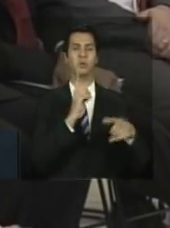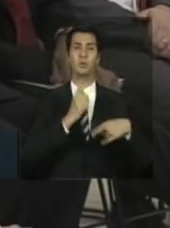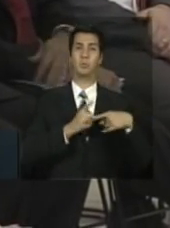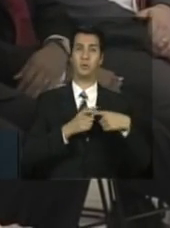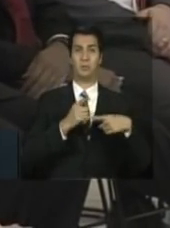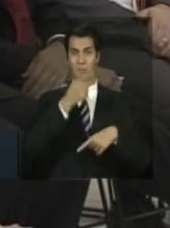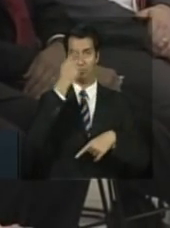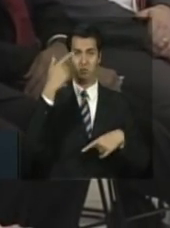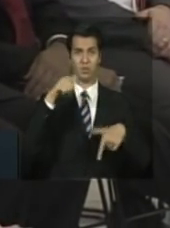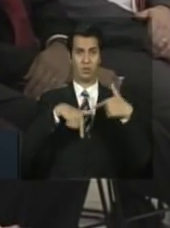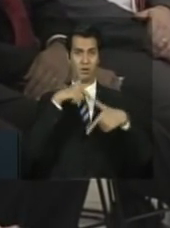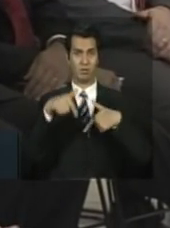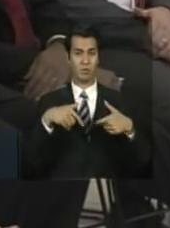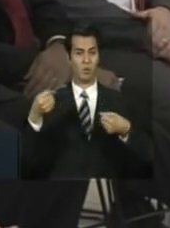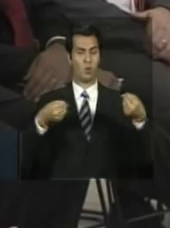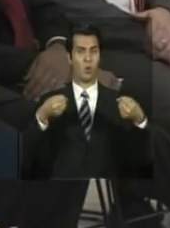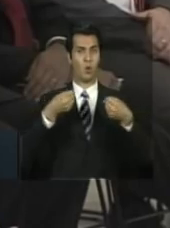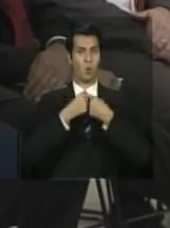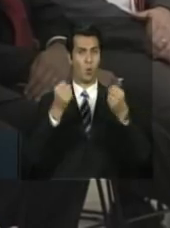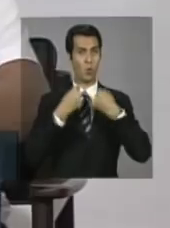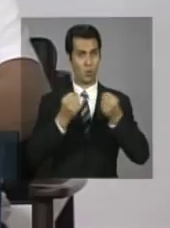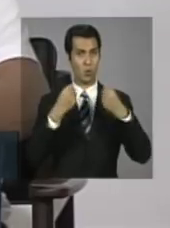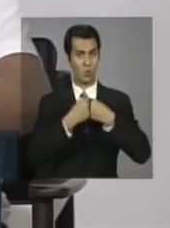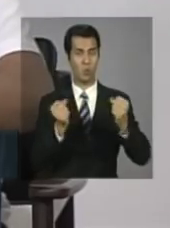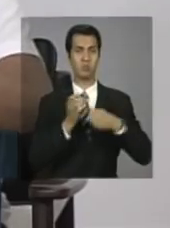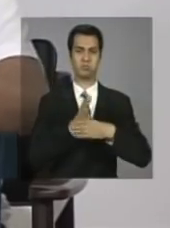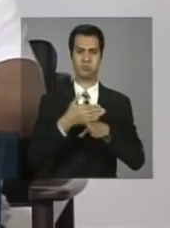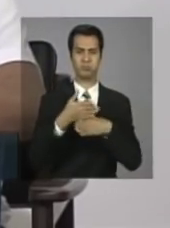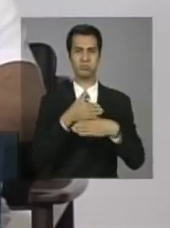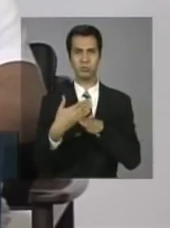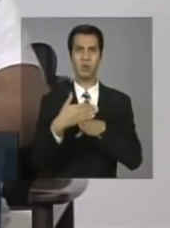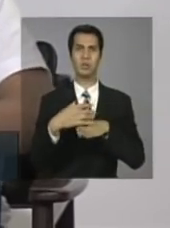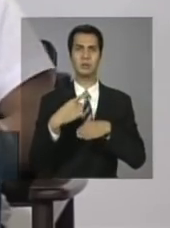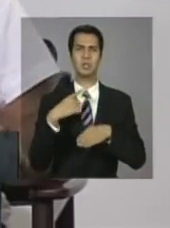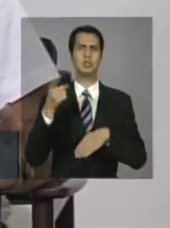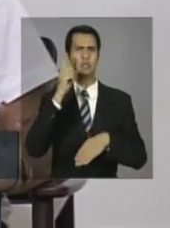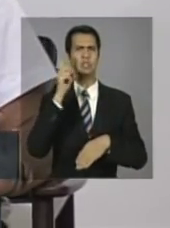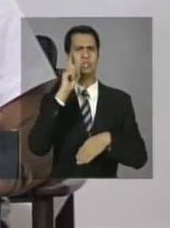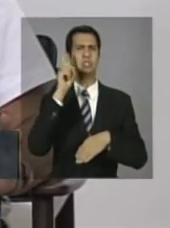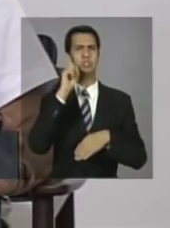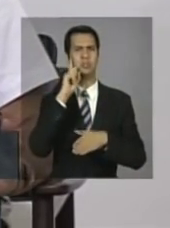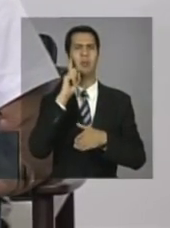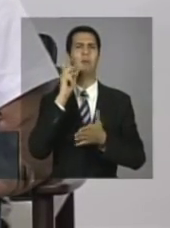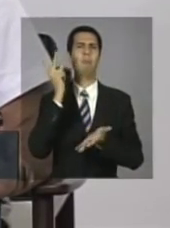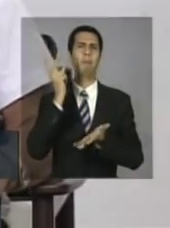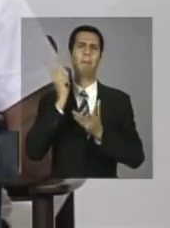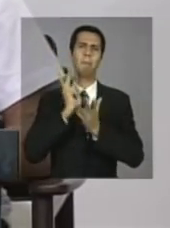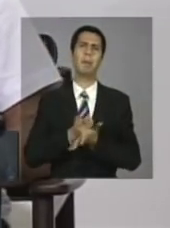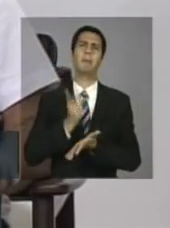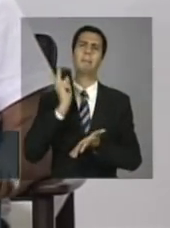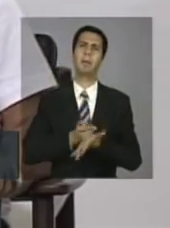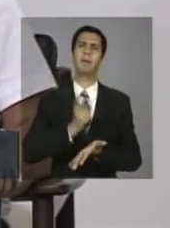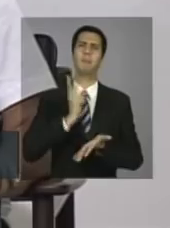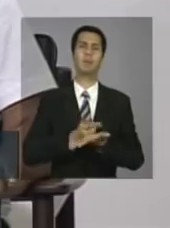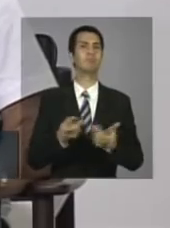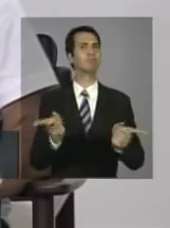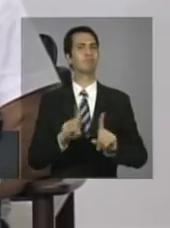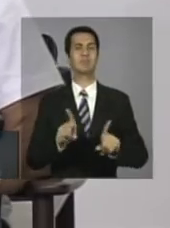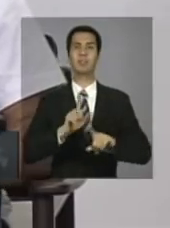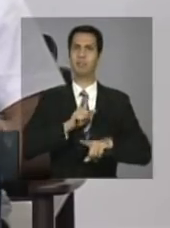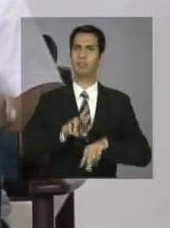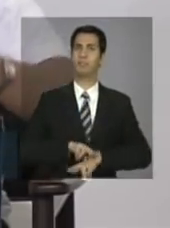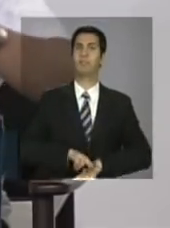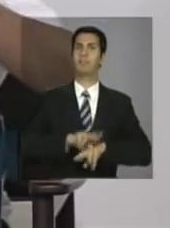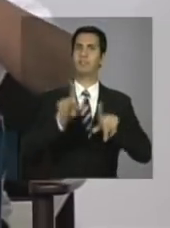cobrador não é aquela coisa rotineira. Todo dia você tem algo diferente. É um assalto,